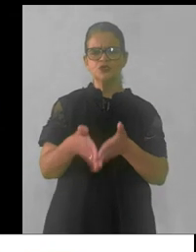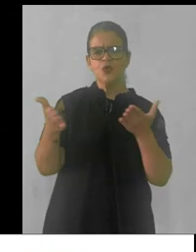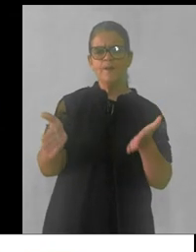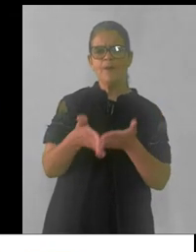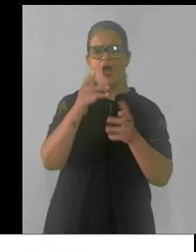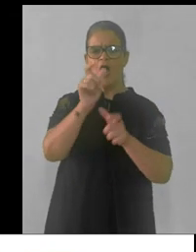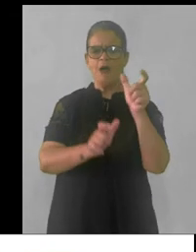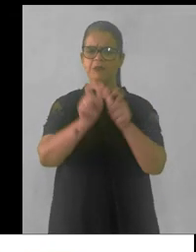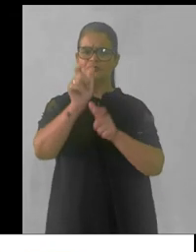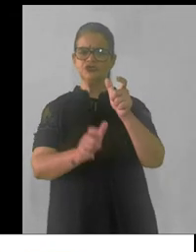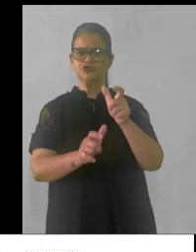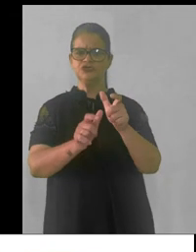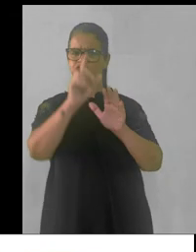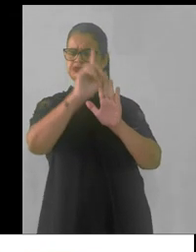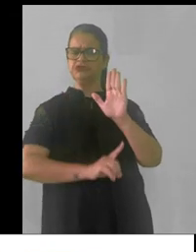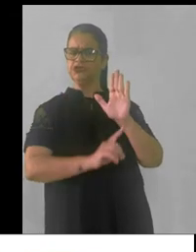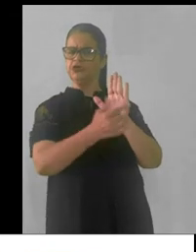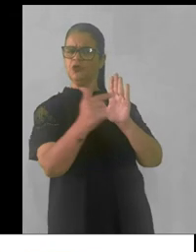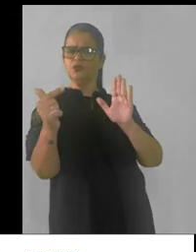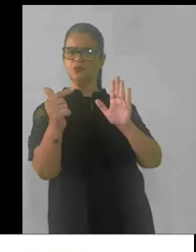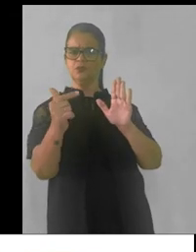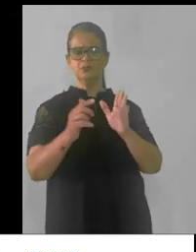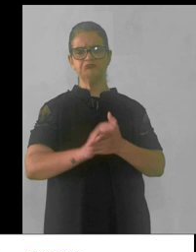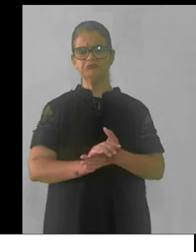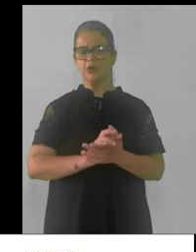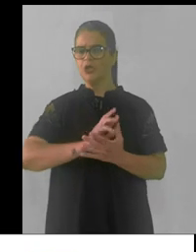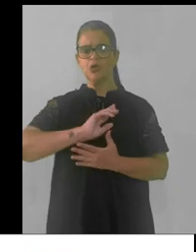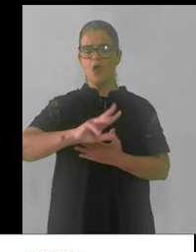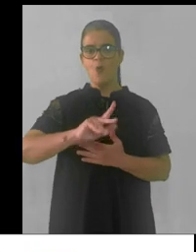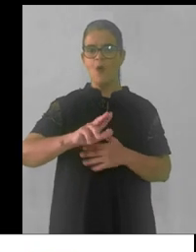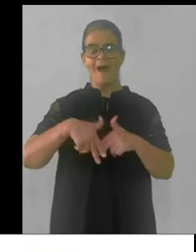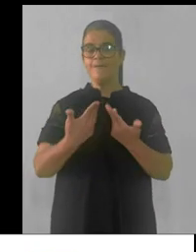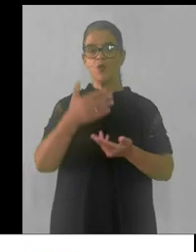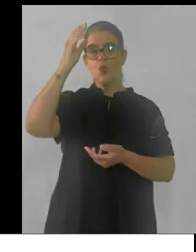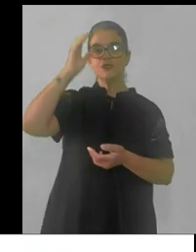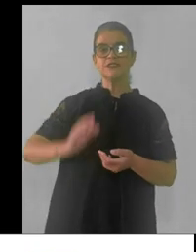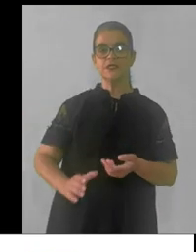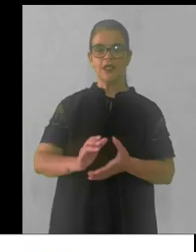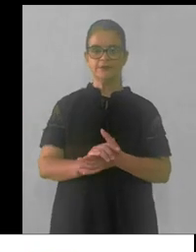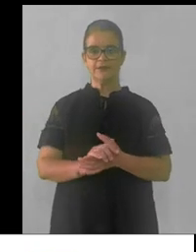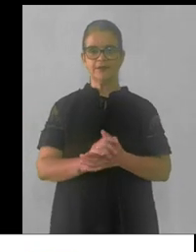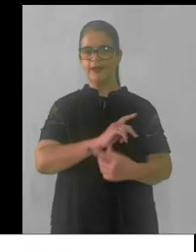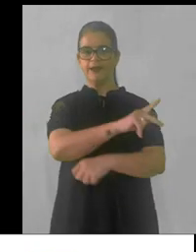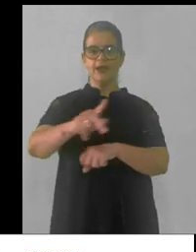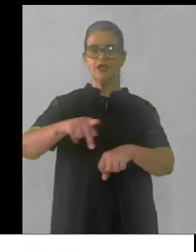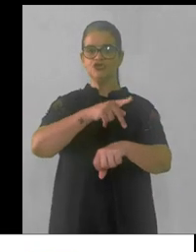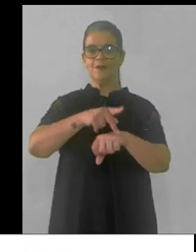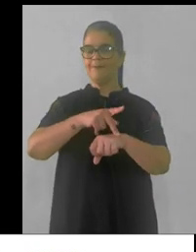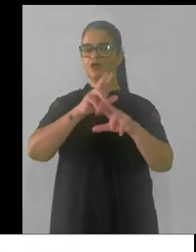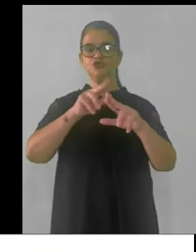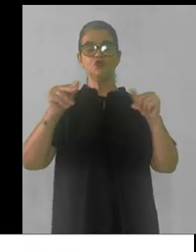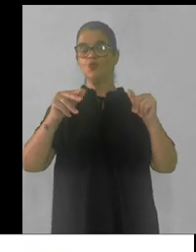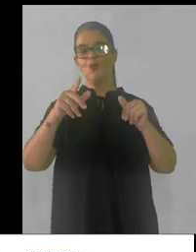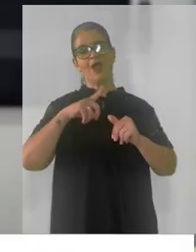não têm direito, não há, pois, cidadania neste país, nunca